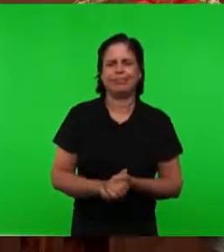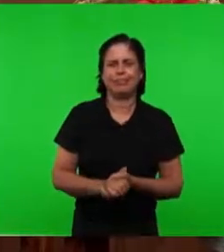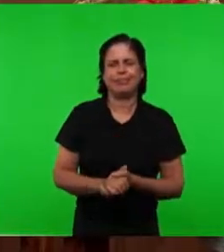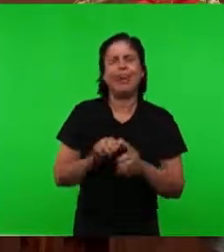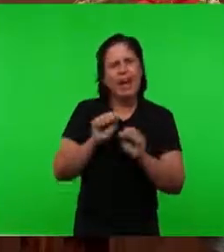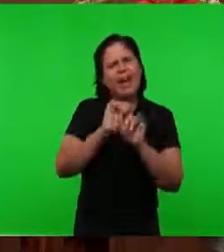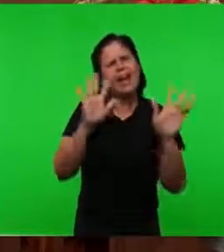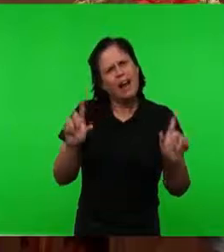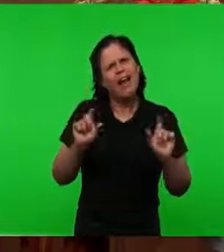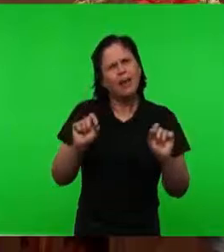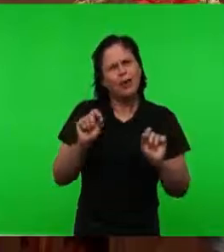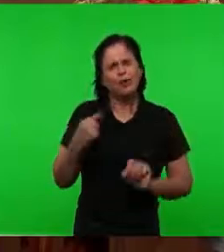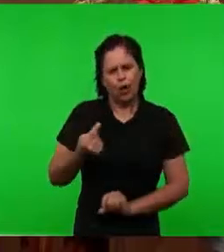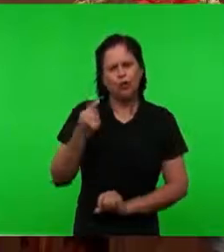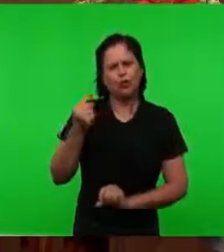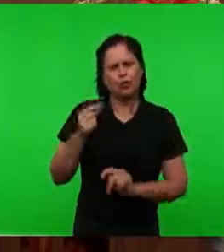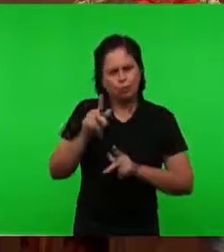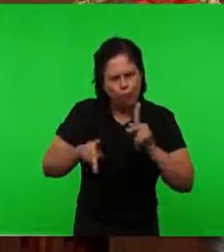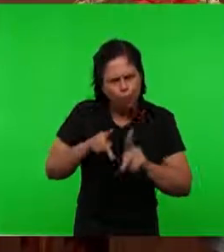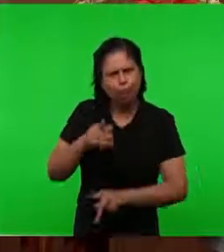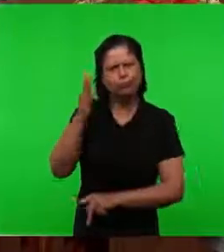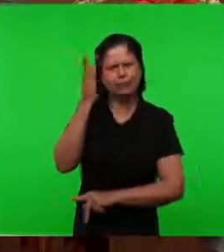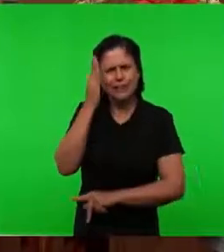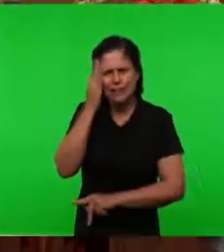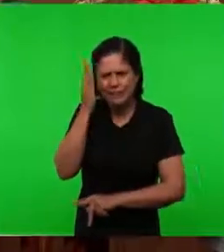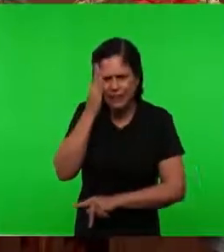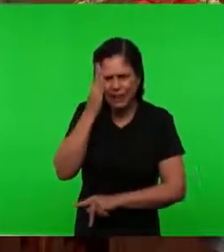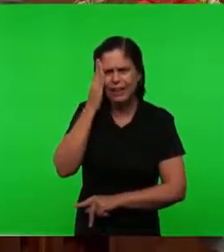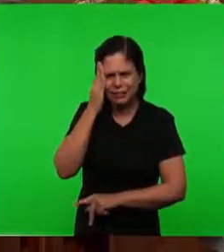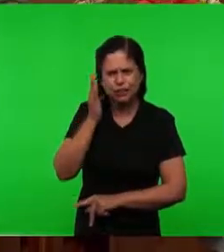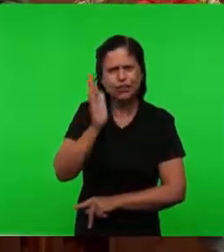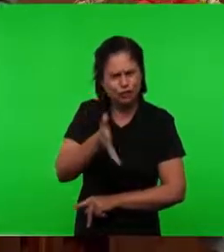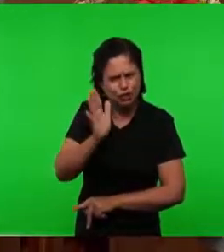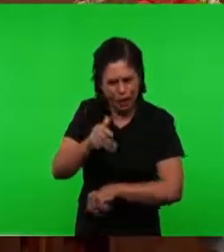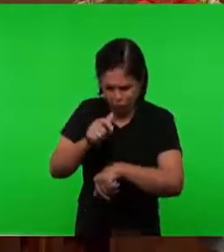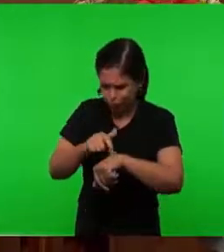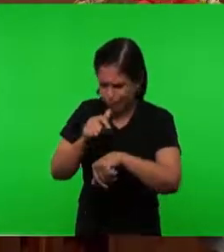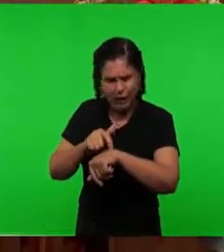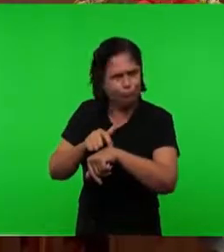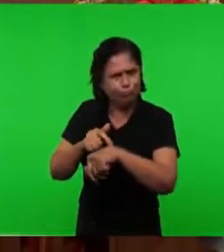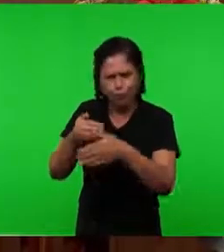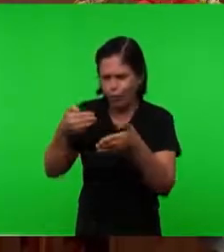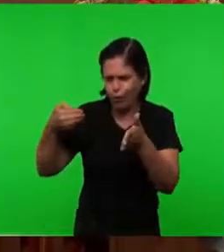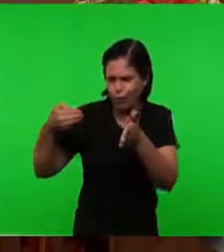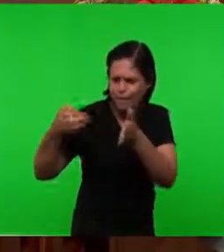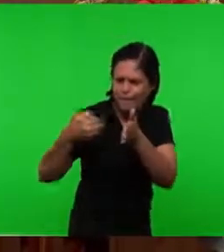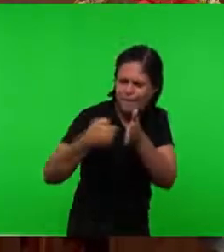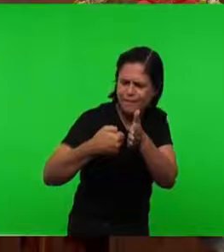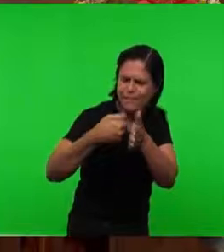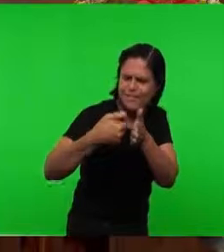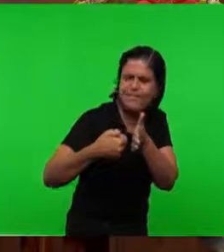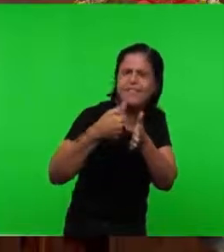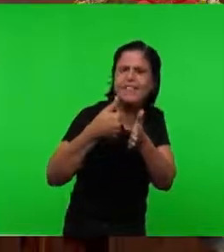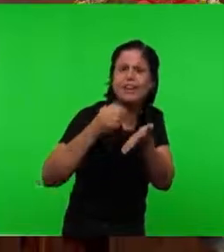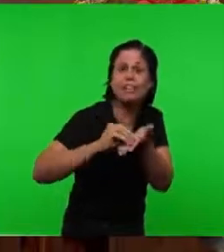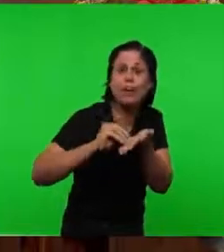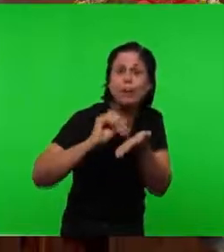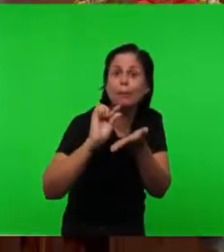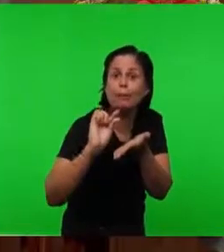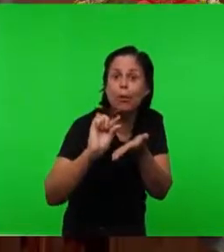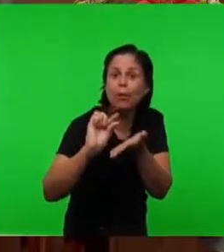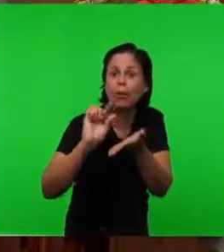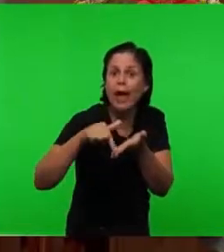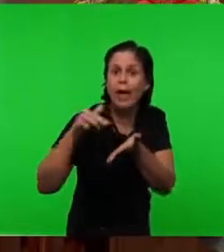povo Já tem entendido Que o tempo está breve Está se abreviando Cada vez mais Então esse